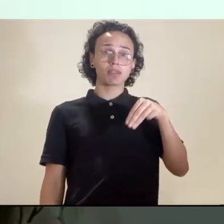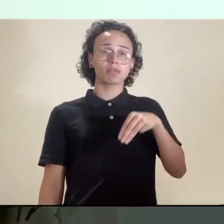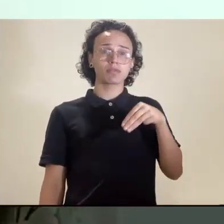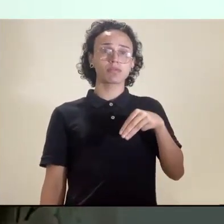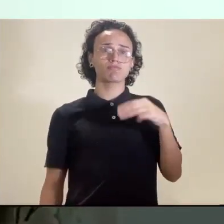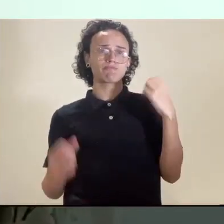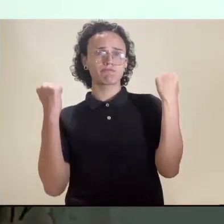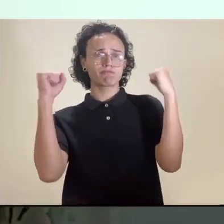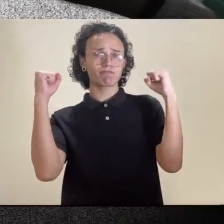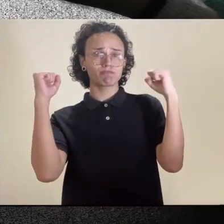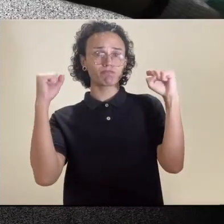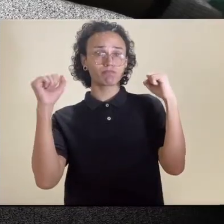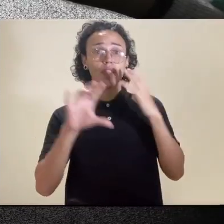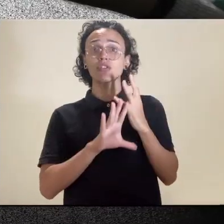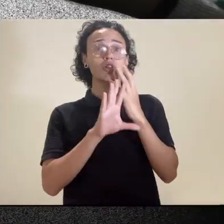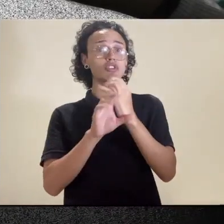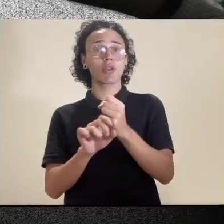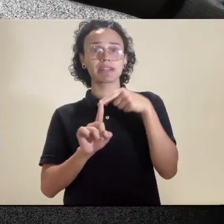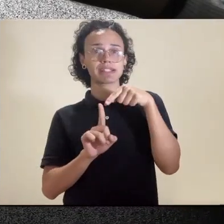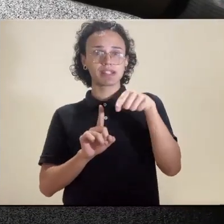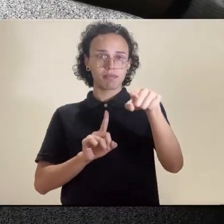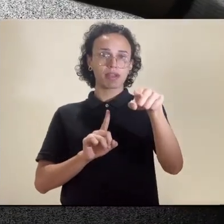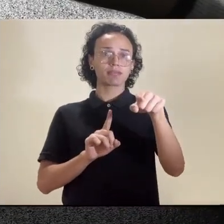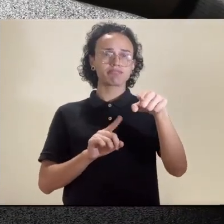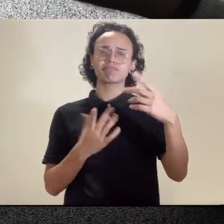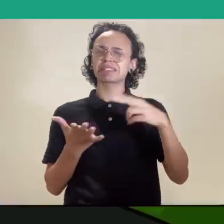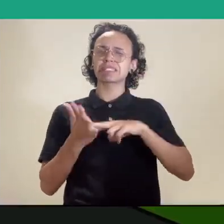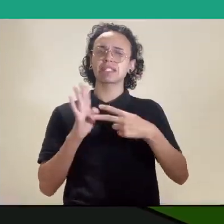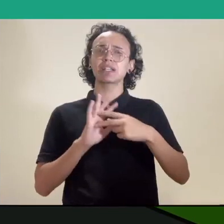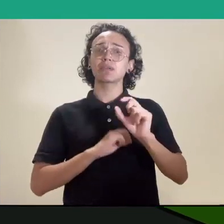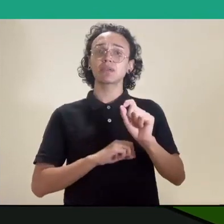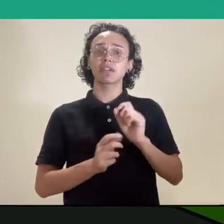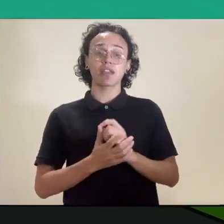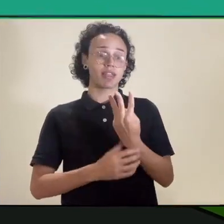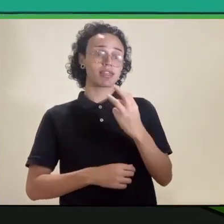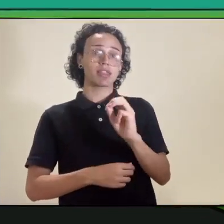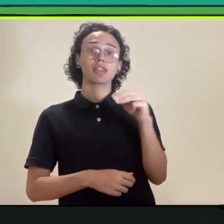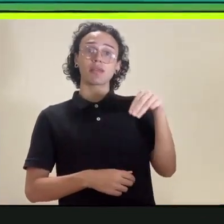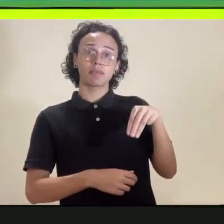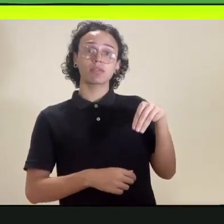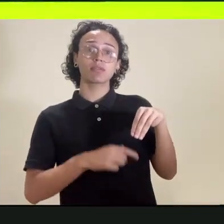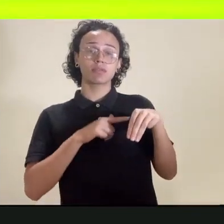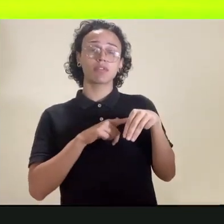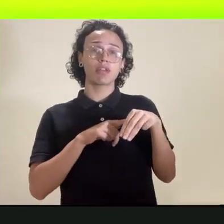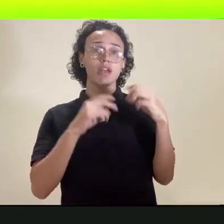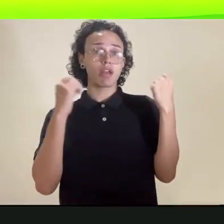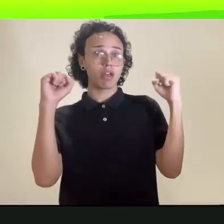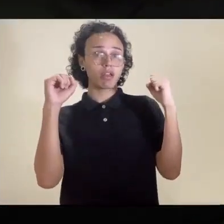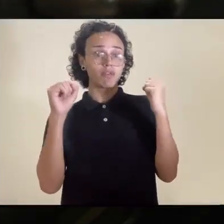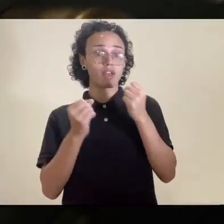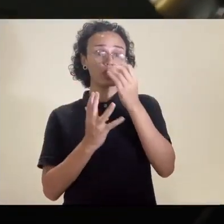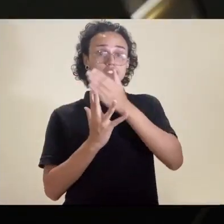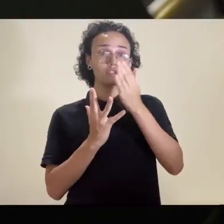150 minutos de atividade física por semana. Isso equivale a 30